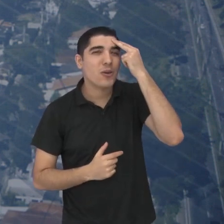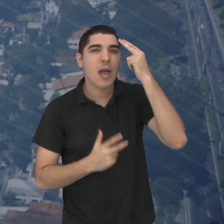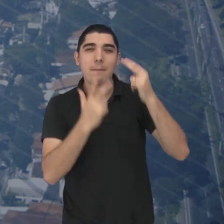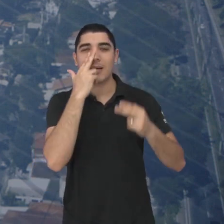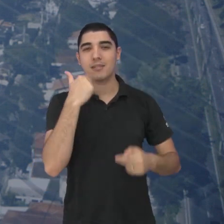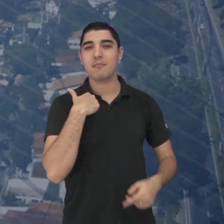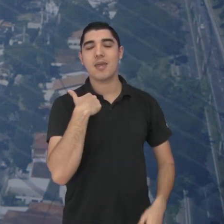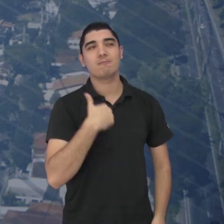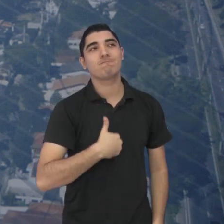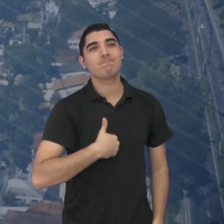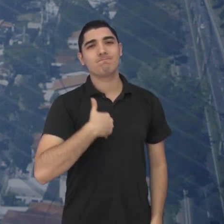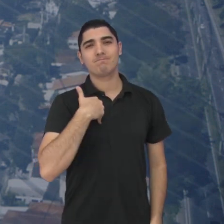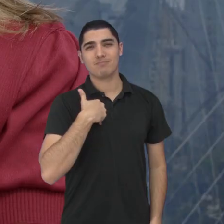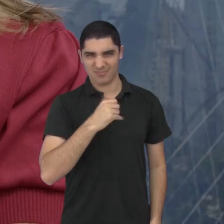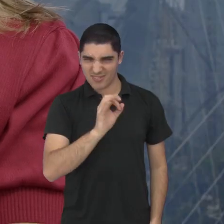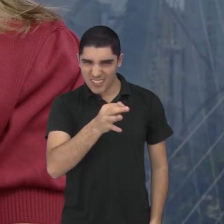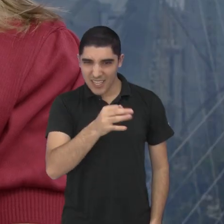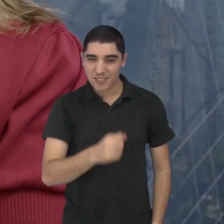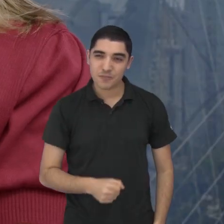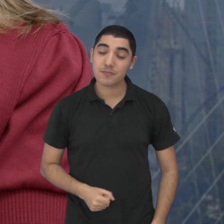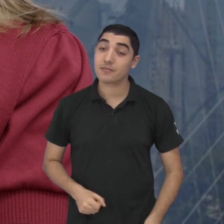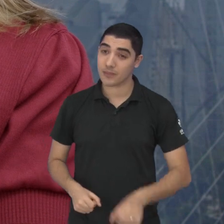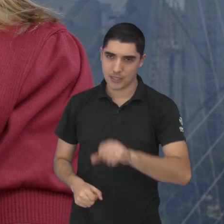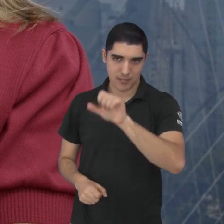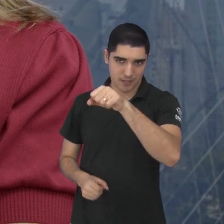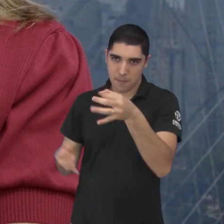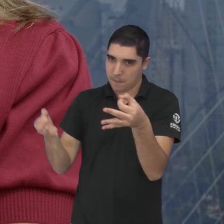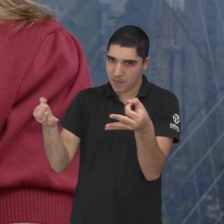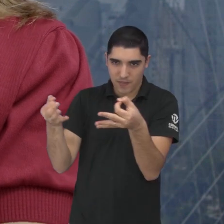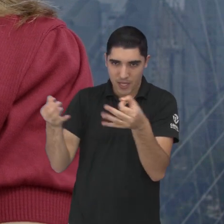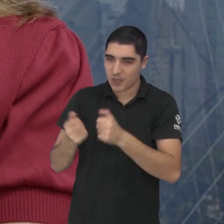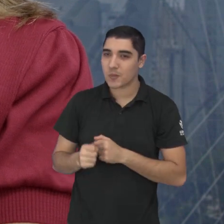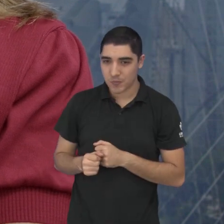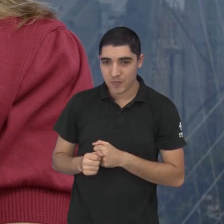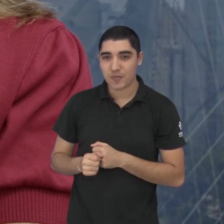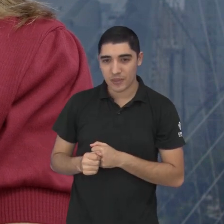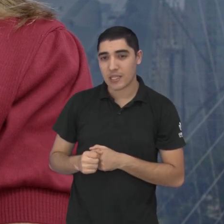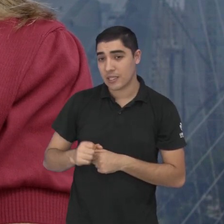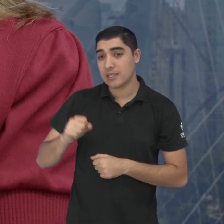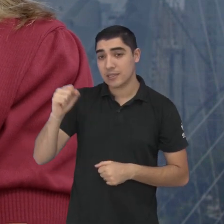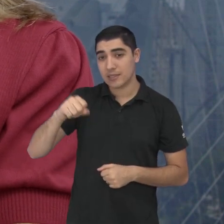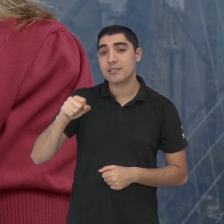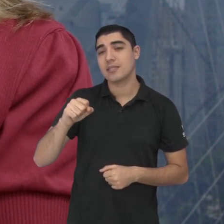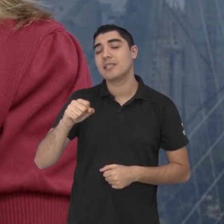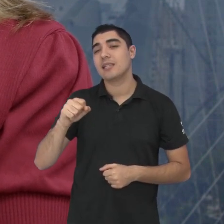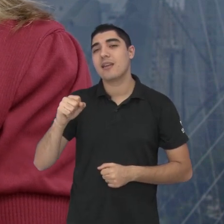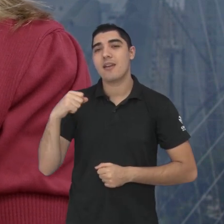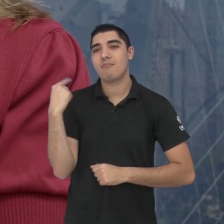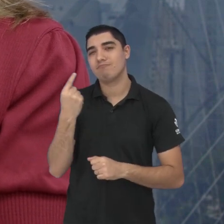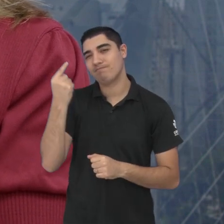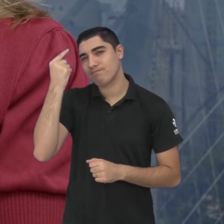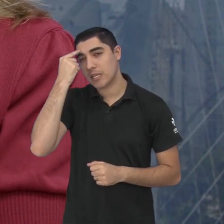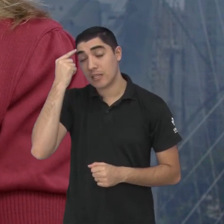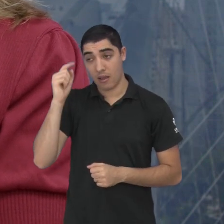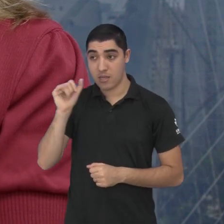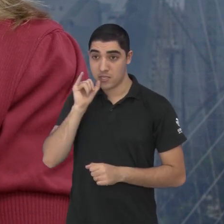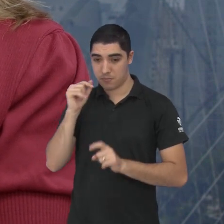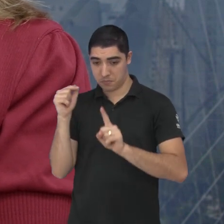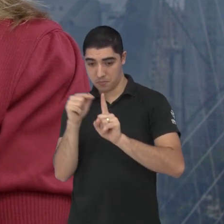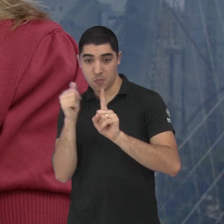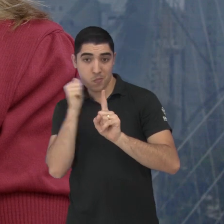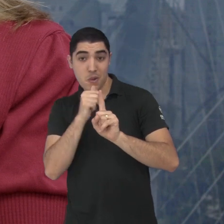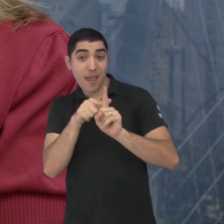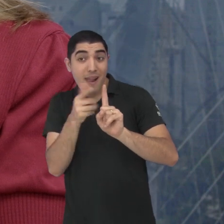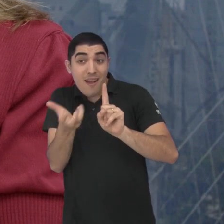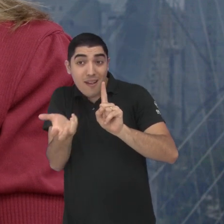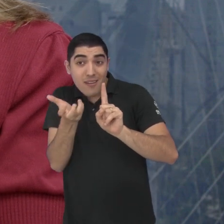mais egoísta, né? Perfeito, Dani. Com certeza, essa questão muitas vezes, né, essa mulher, ela